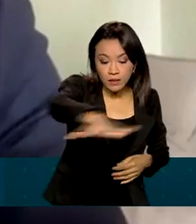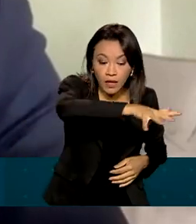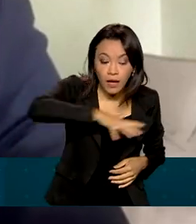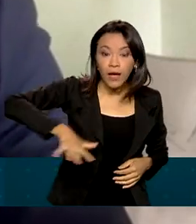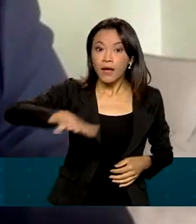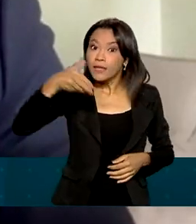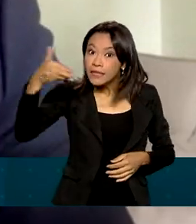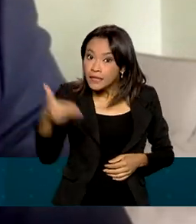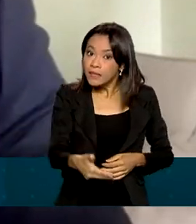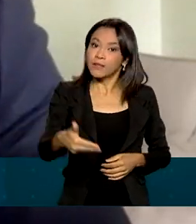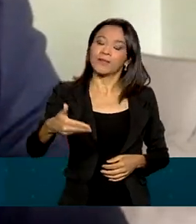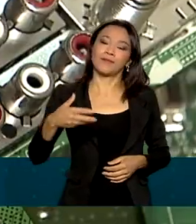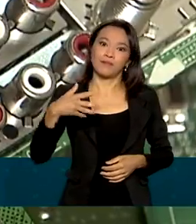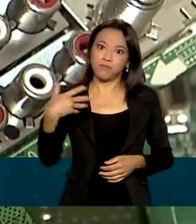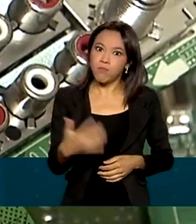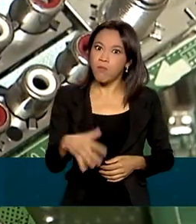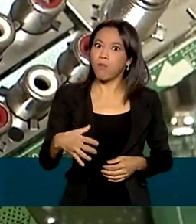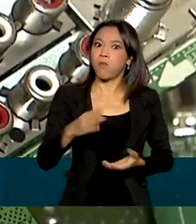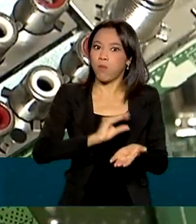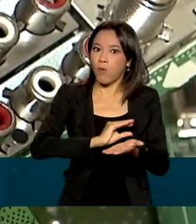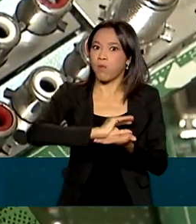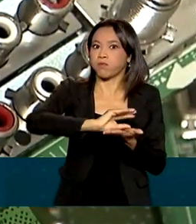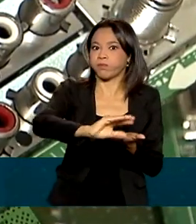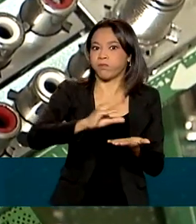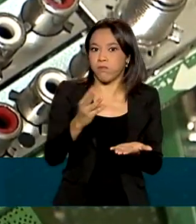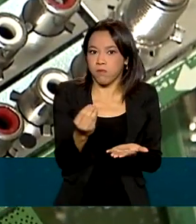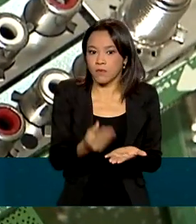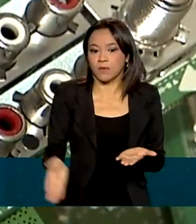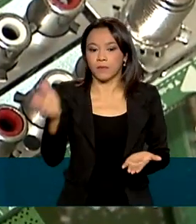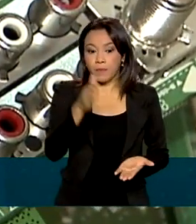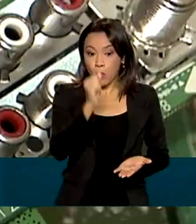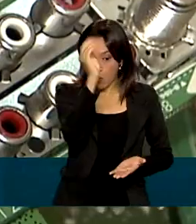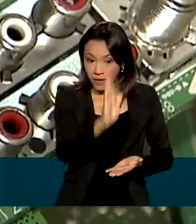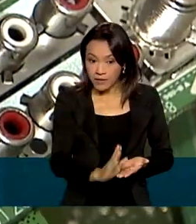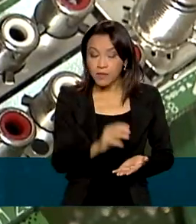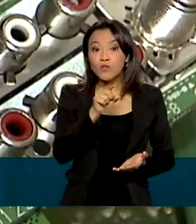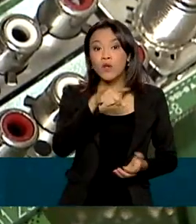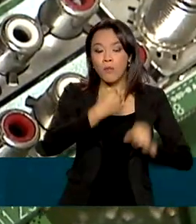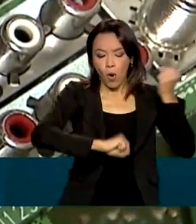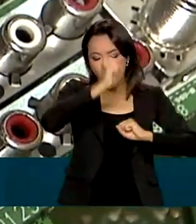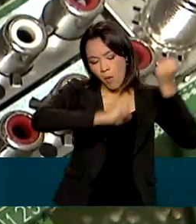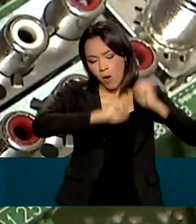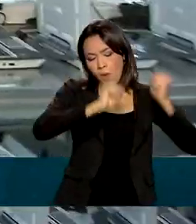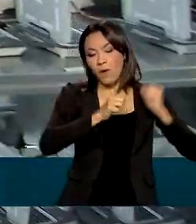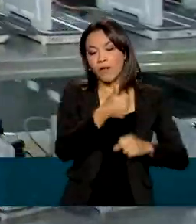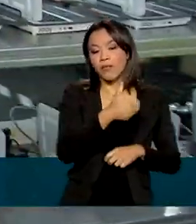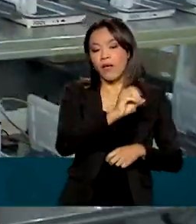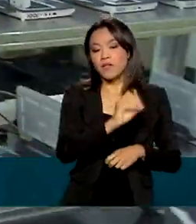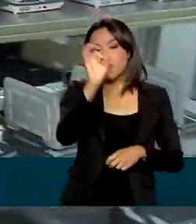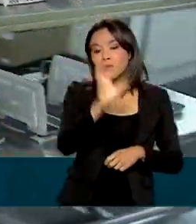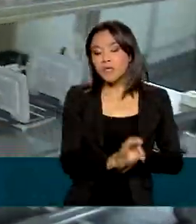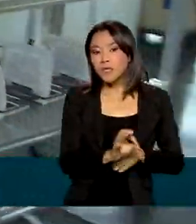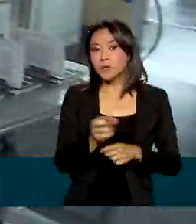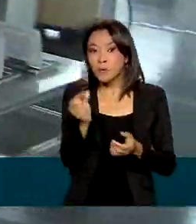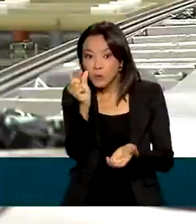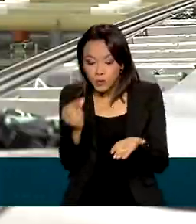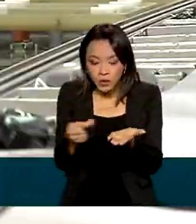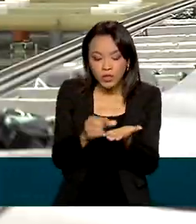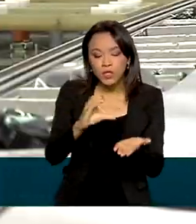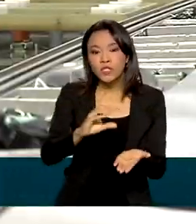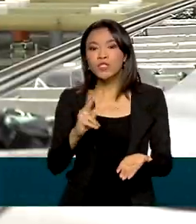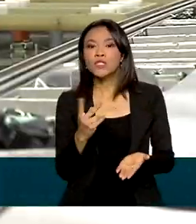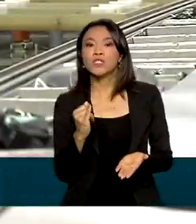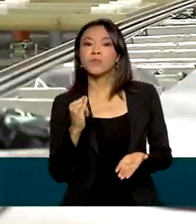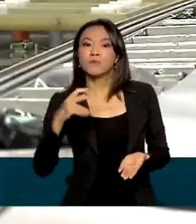uma indústria que investe muito. O Brasil produz apenas 10% dos chips utilizados na indústria e